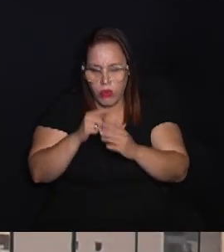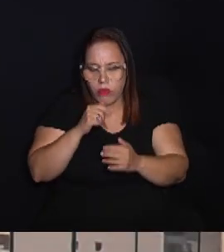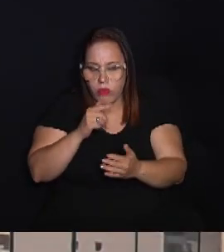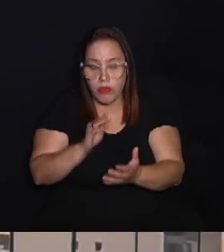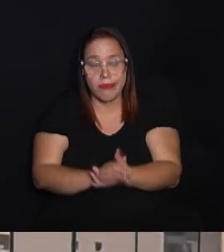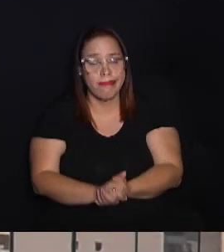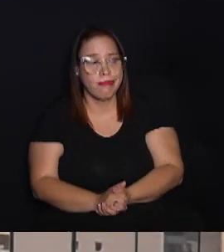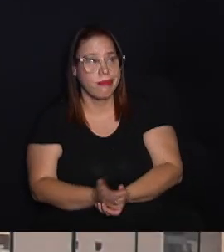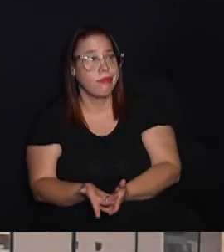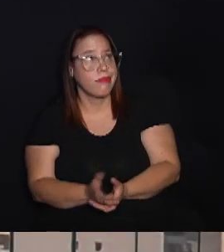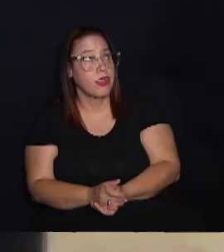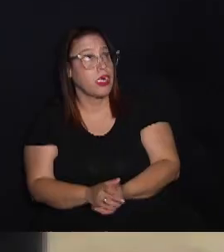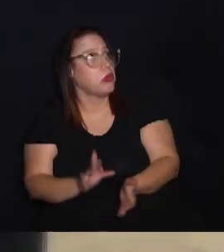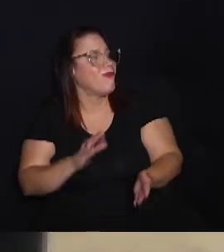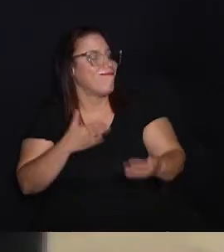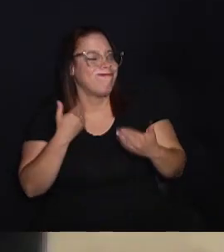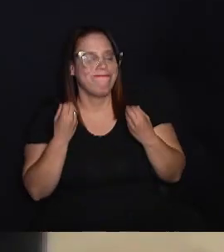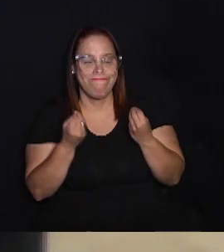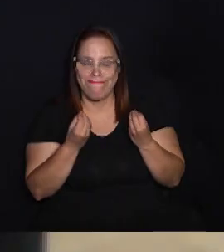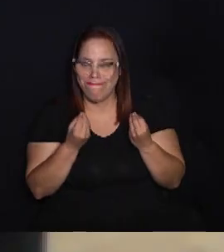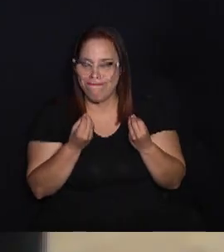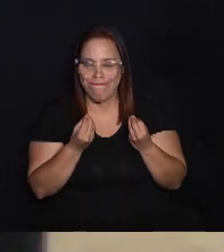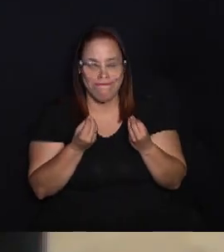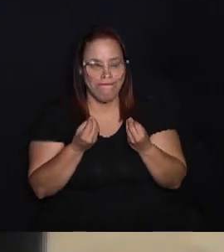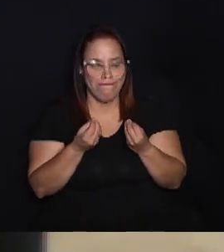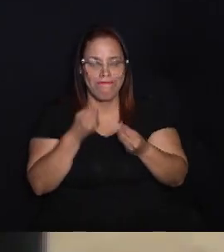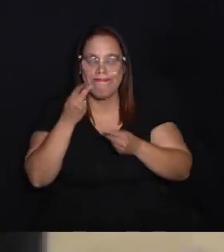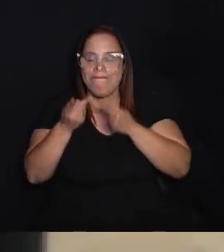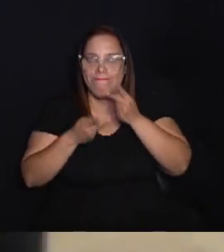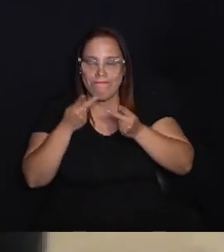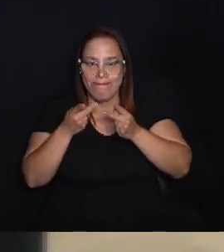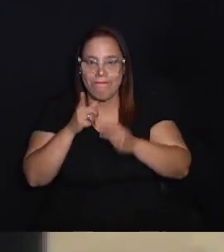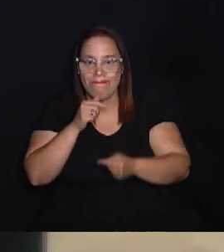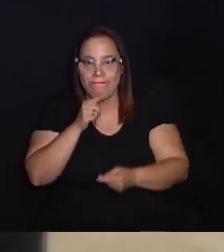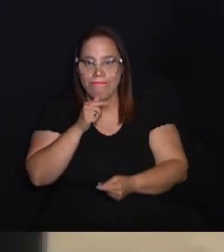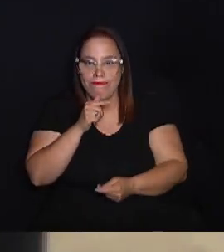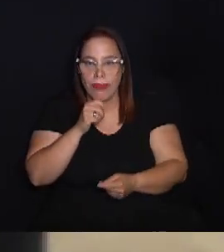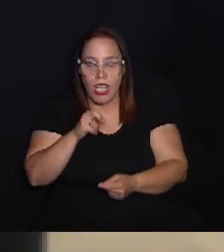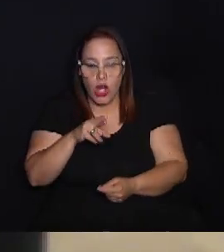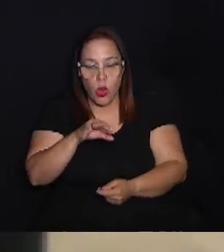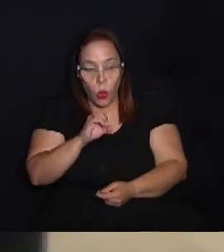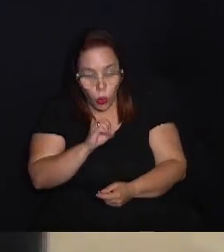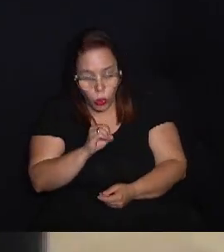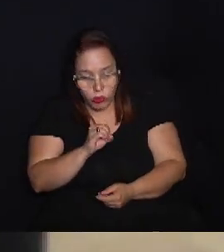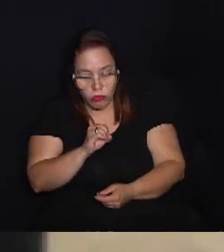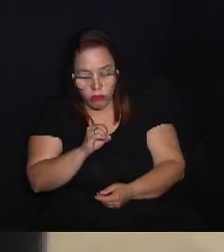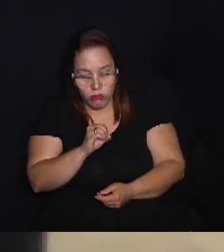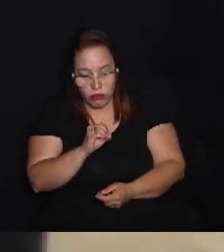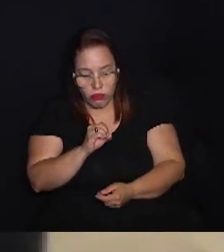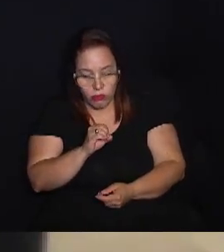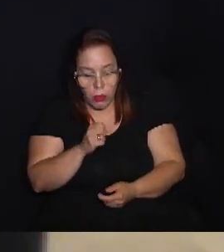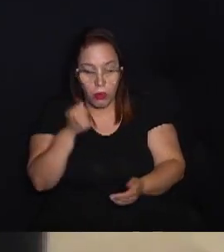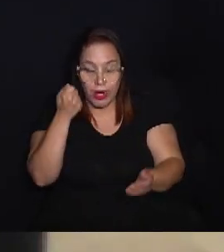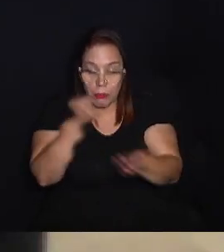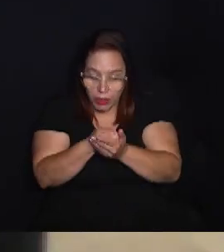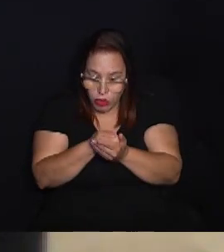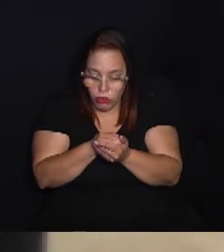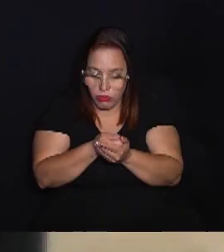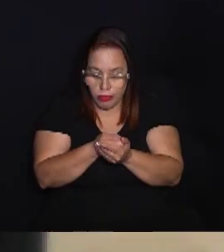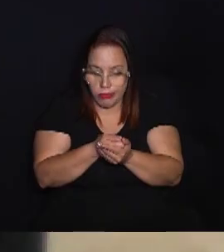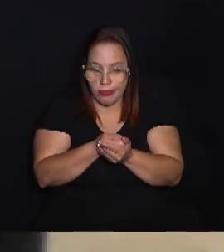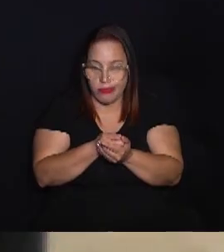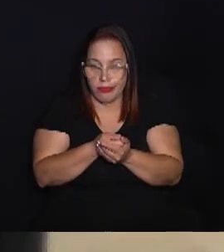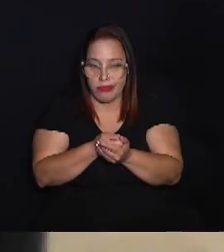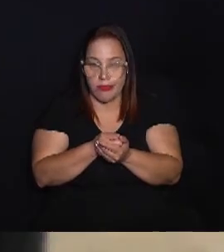tratamento da água? Sem dúvida. A gente costuma falar que a água é um recurso que, por ele ser pago,